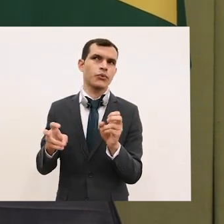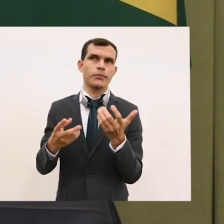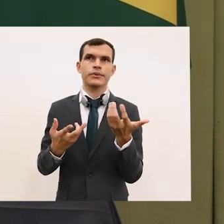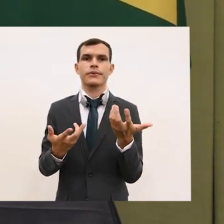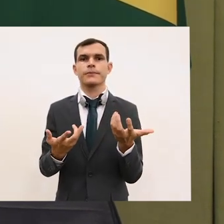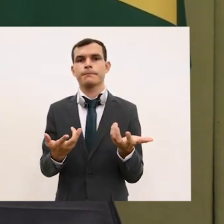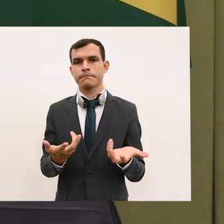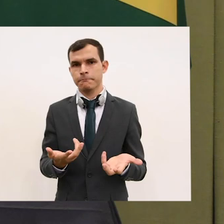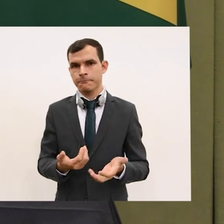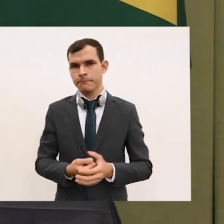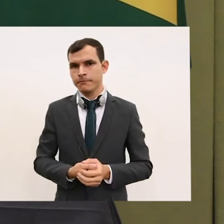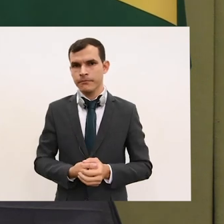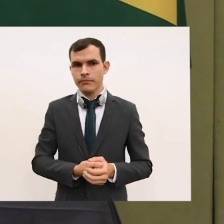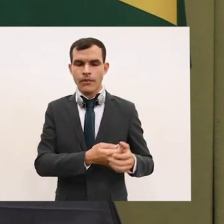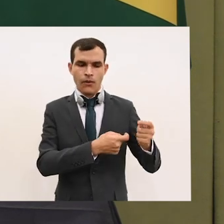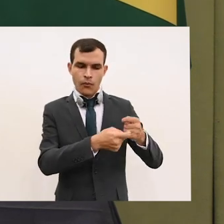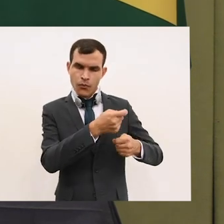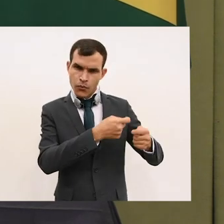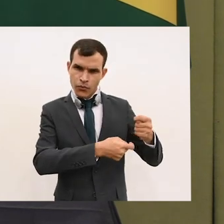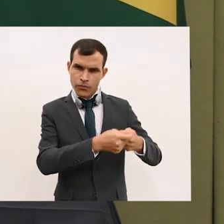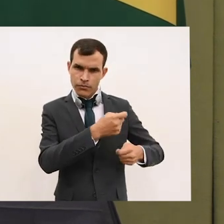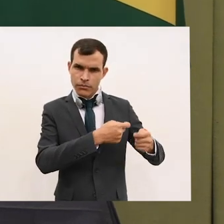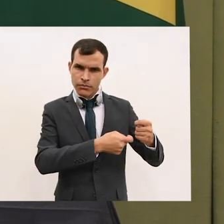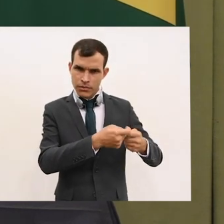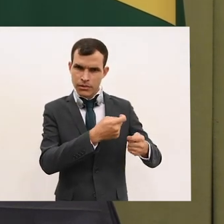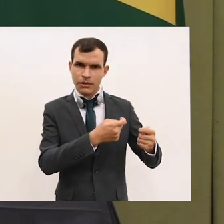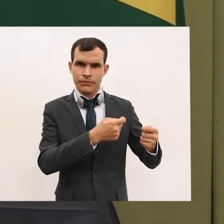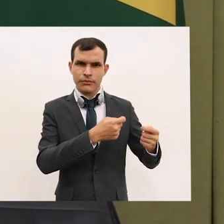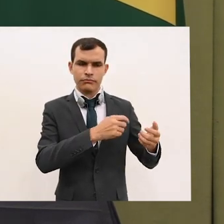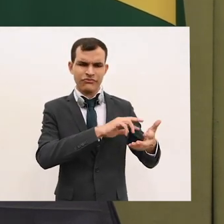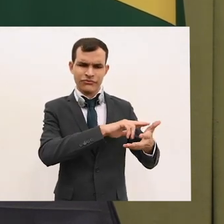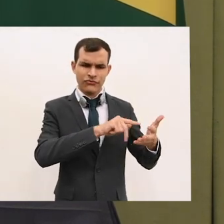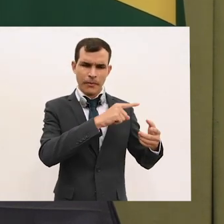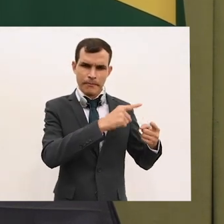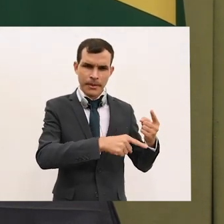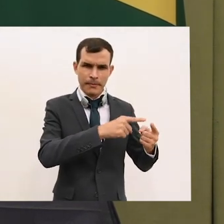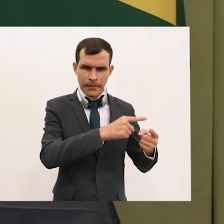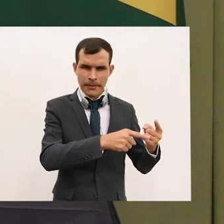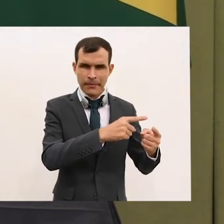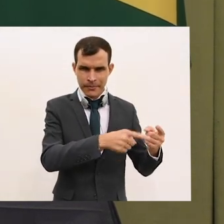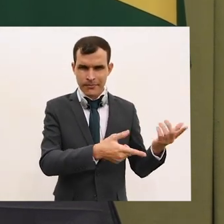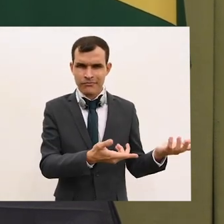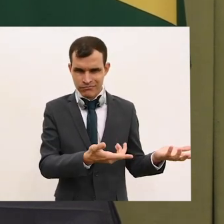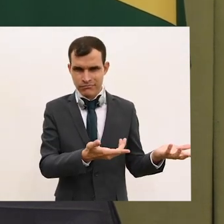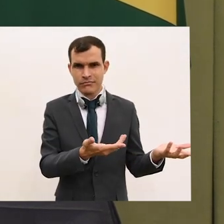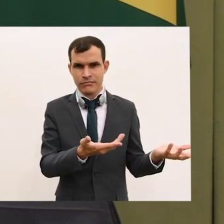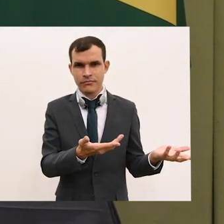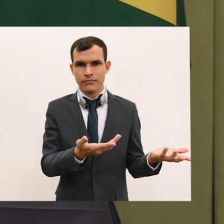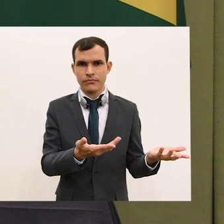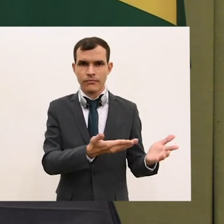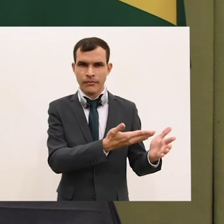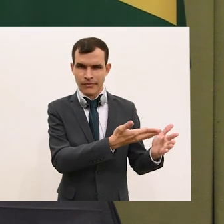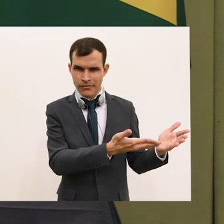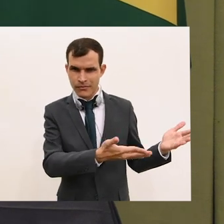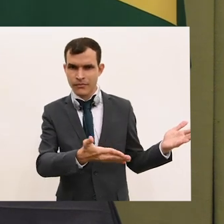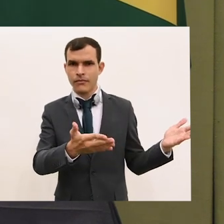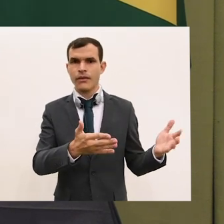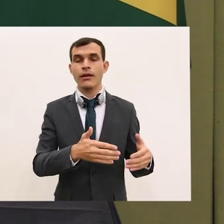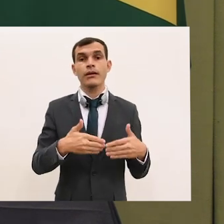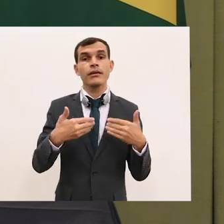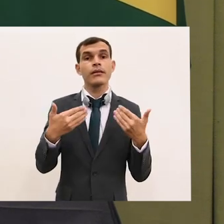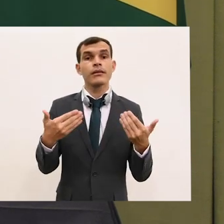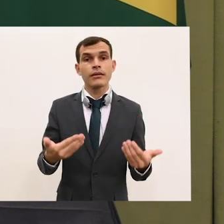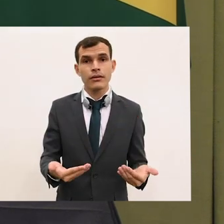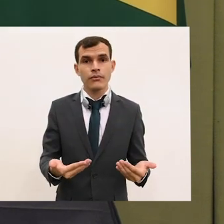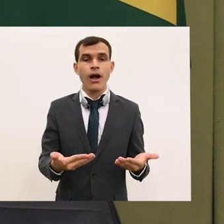econômicas que estão em curso. Passamos, então, a uma pergunta